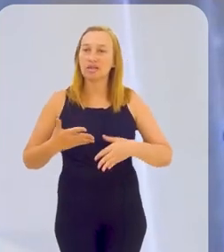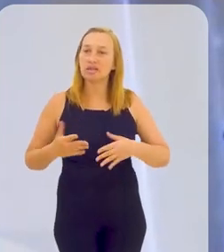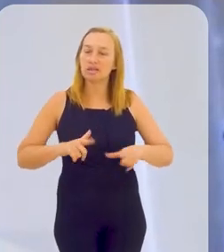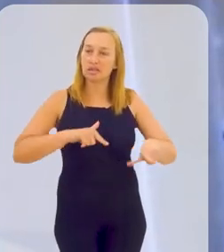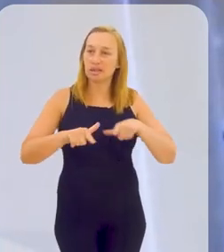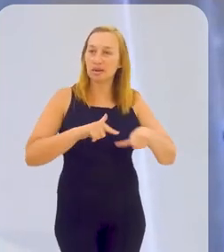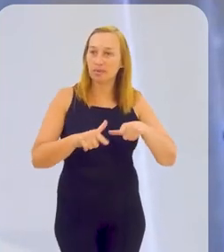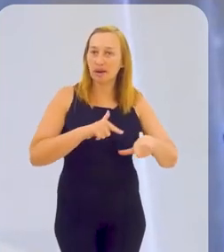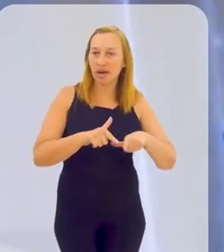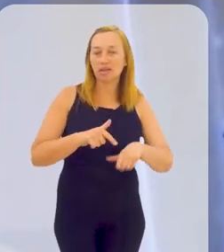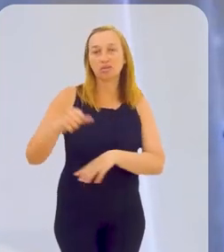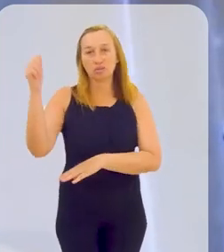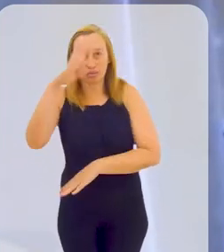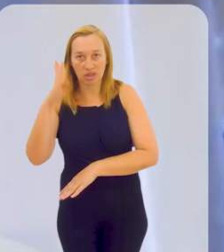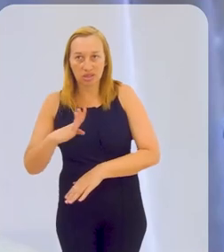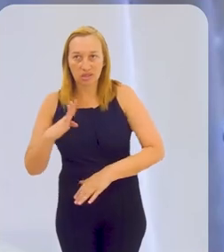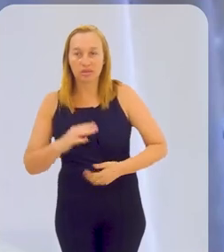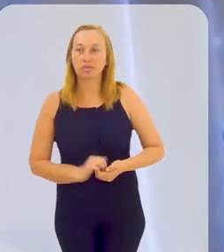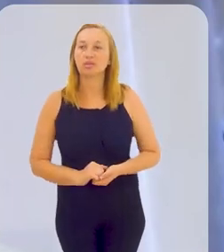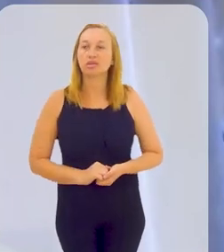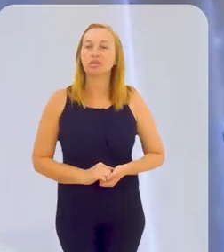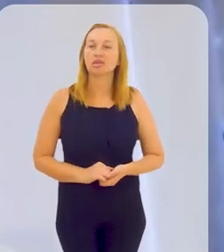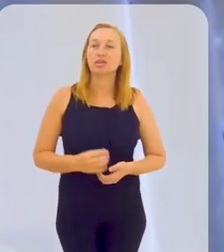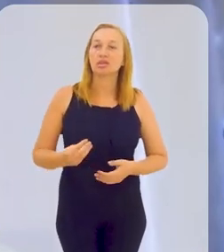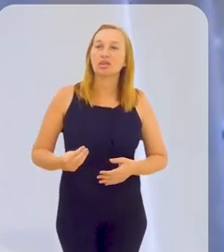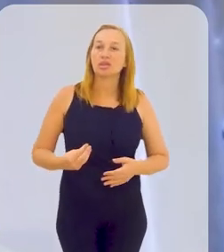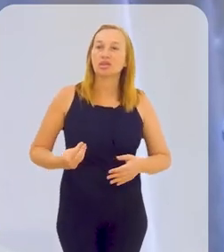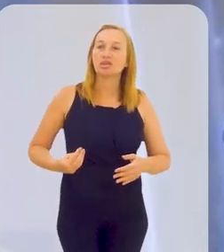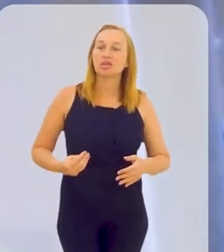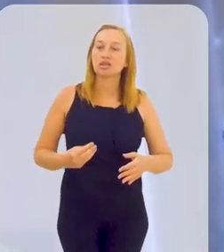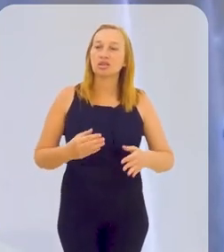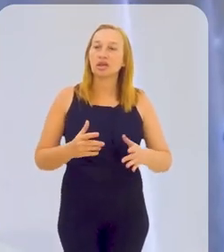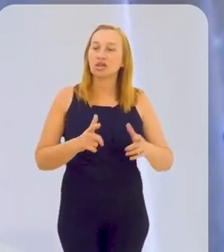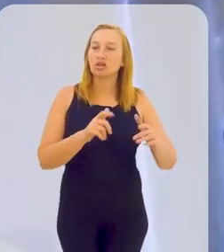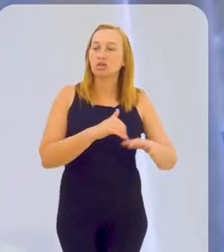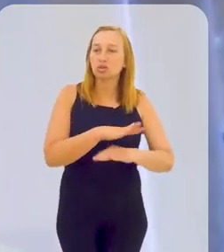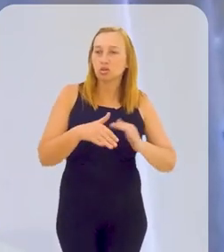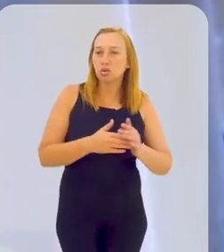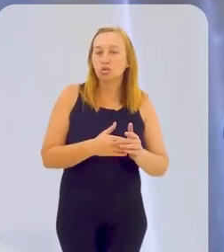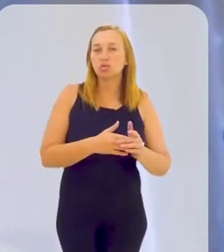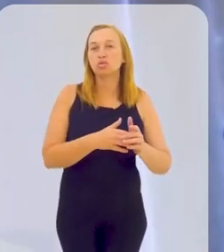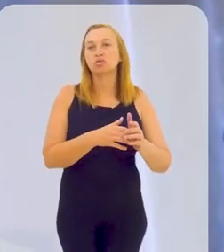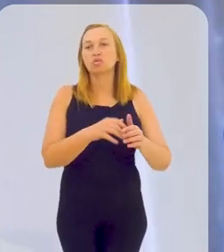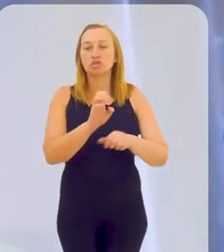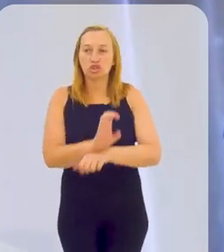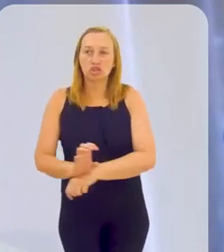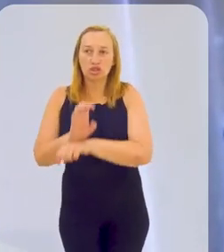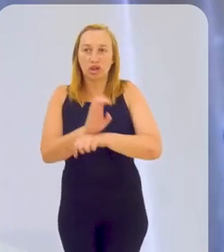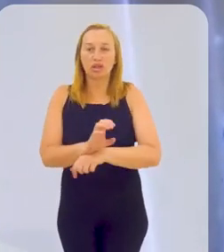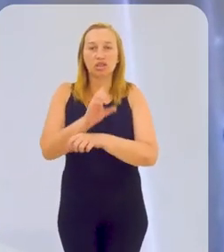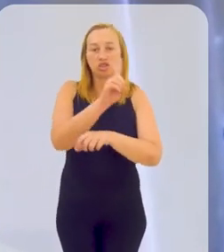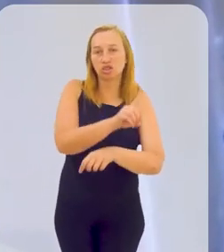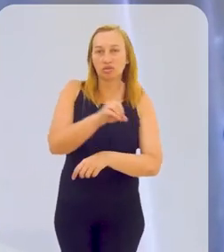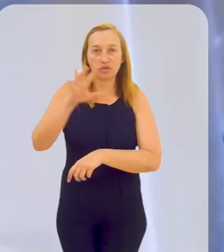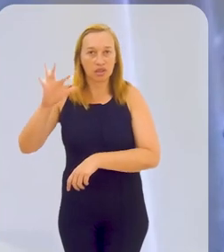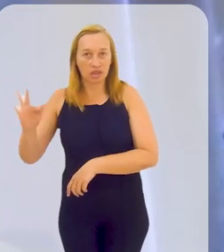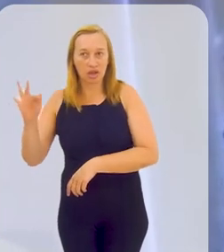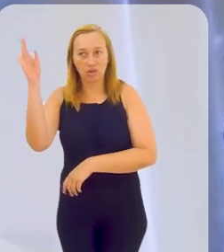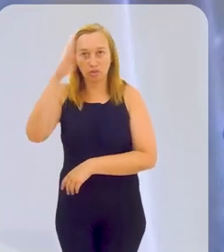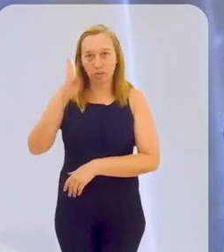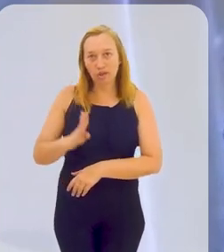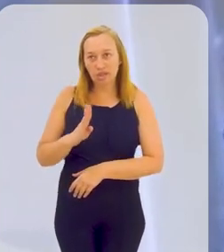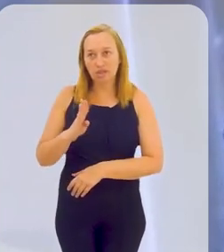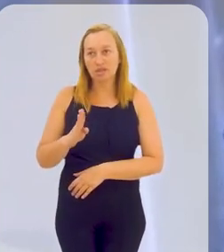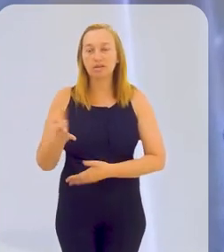Brasil. A gente está aí presente em todos os estados e distrito federal aqui do Brasil, uma entidade com muita